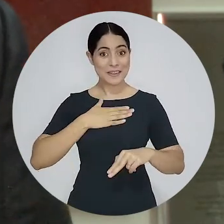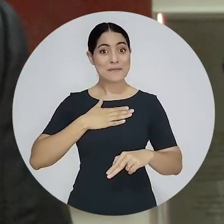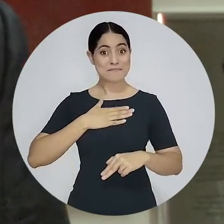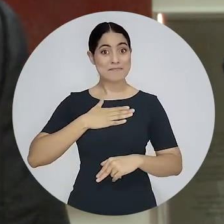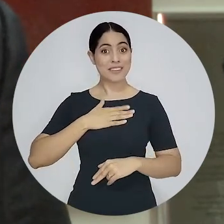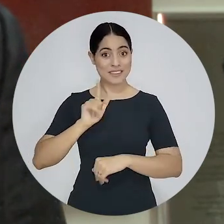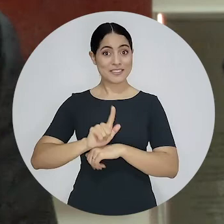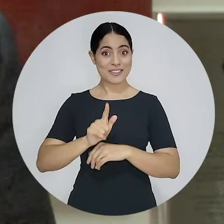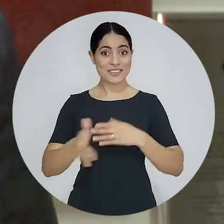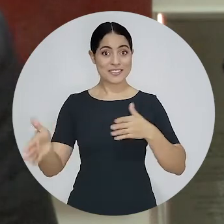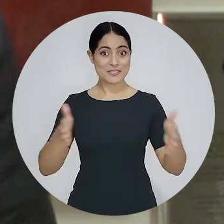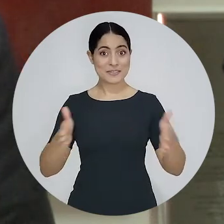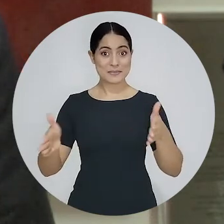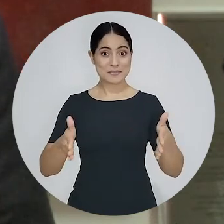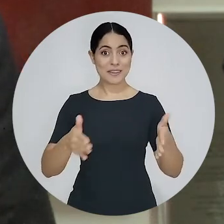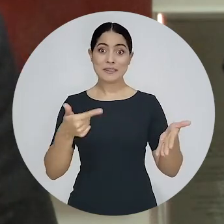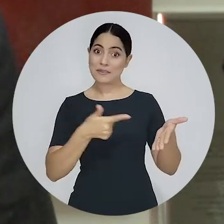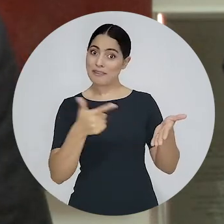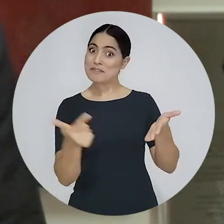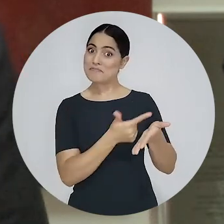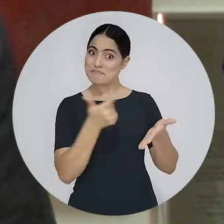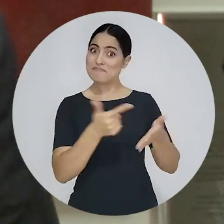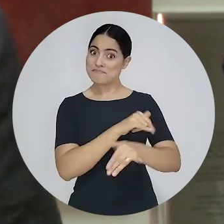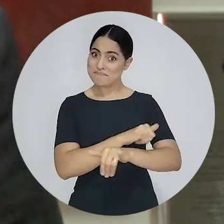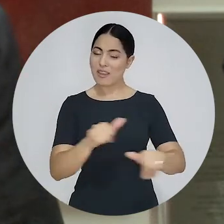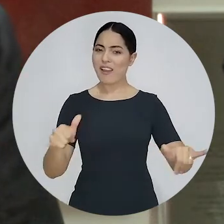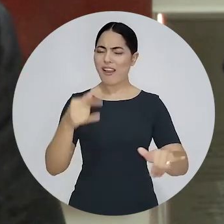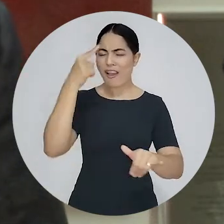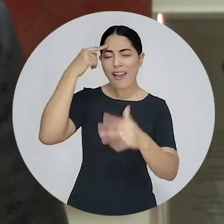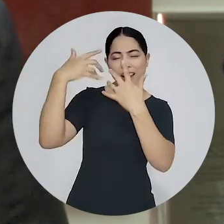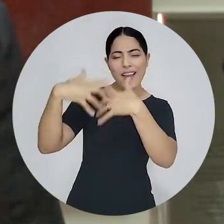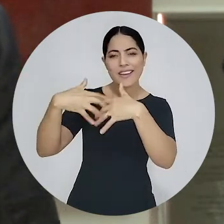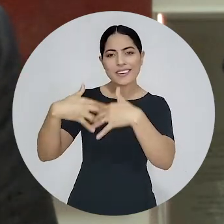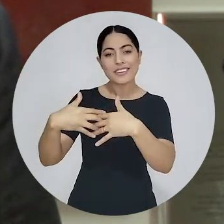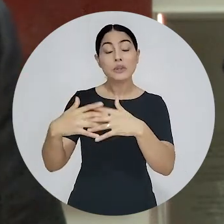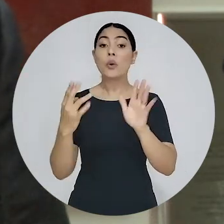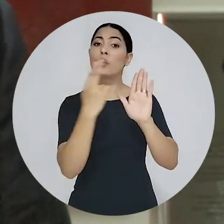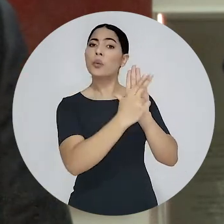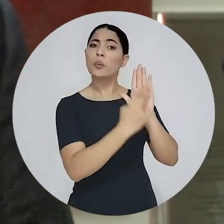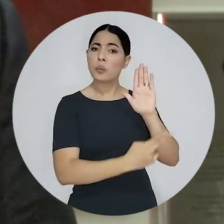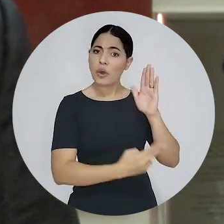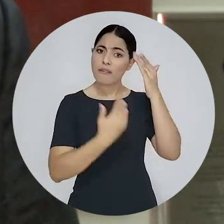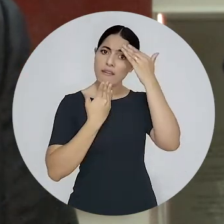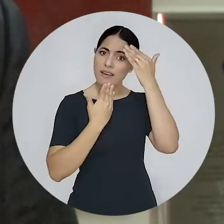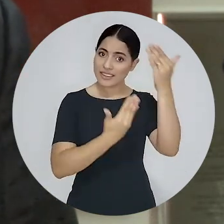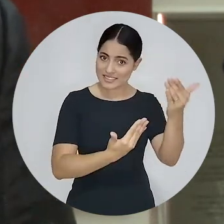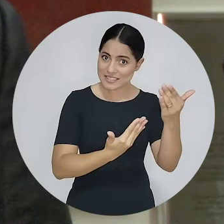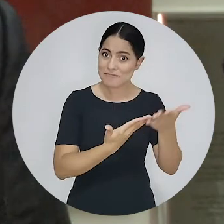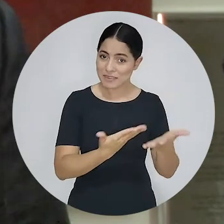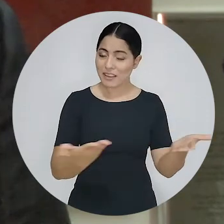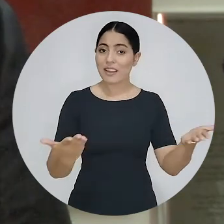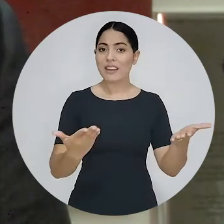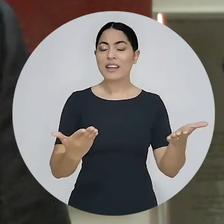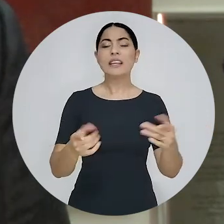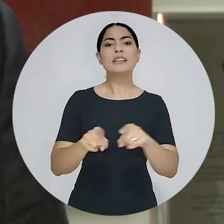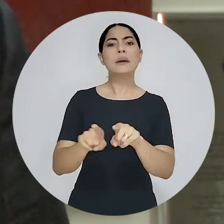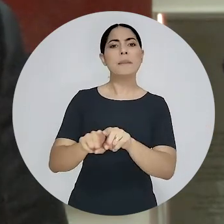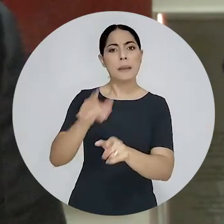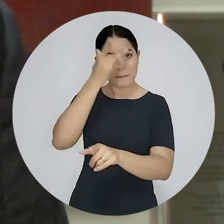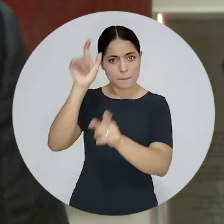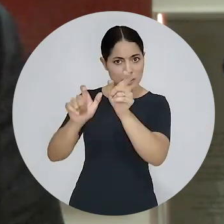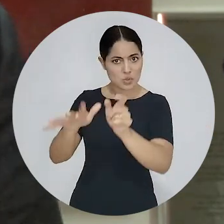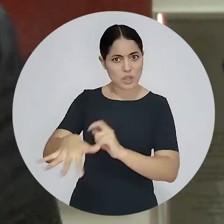uma obra que sirva para essa reflexão. Então agradeço aos autores e espero, desejo, que aqueles interessados, aqueles que